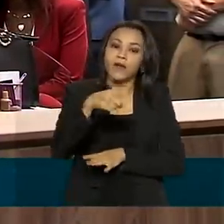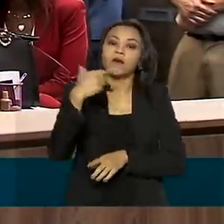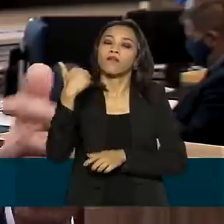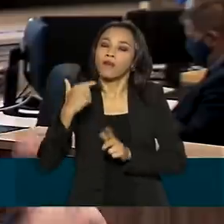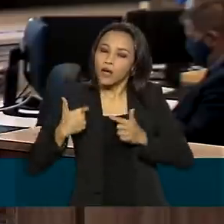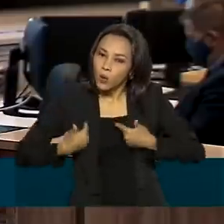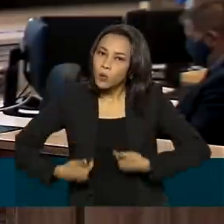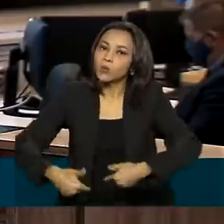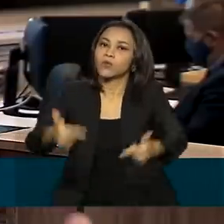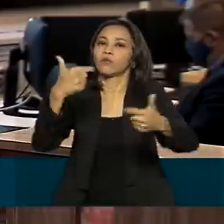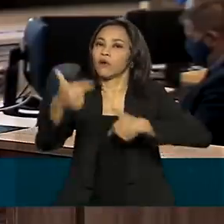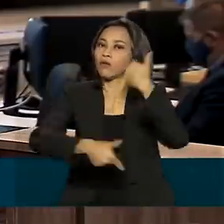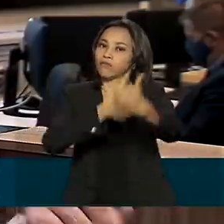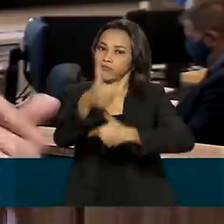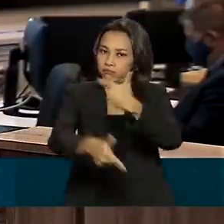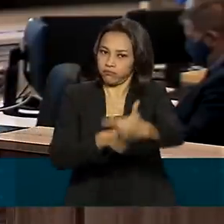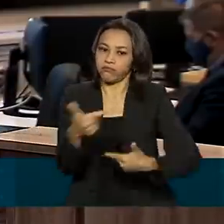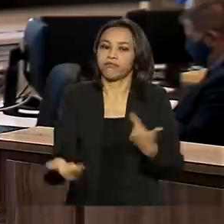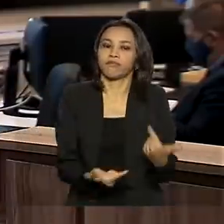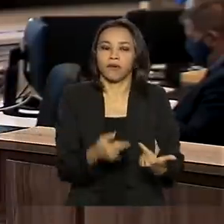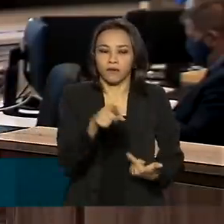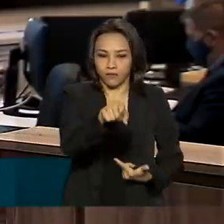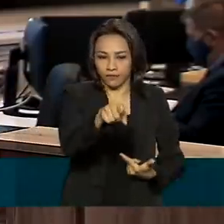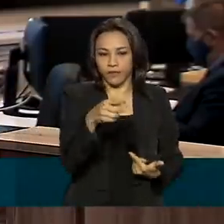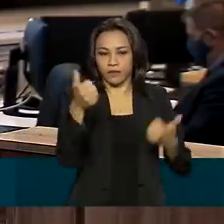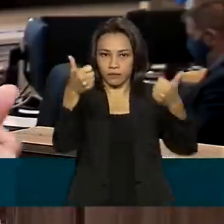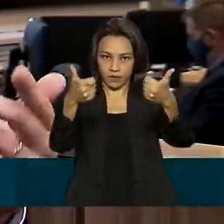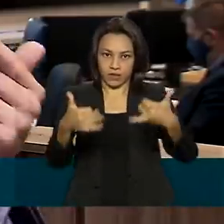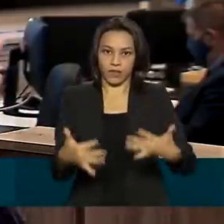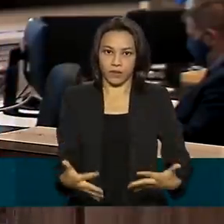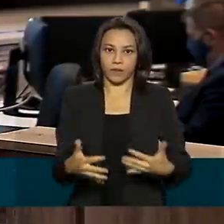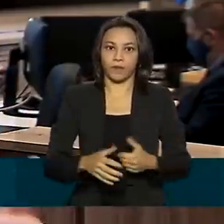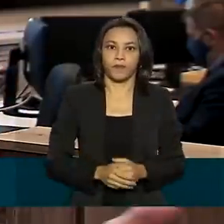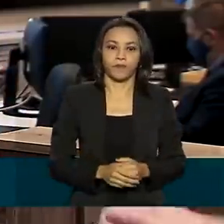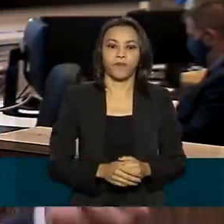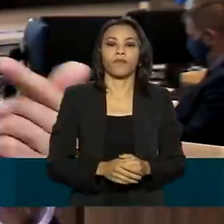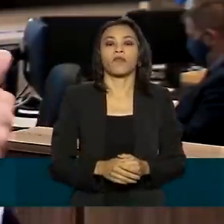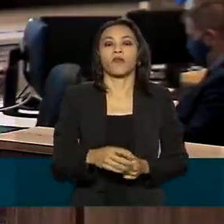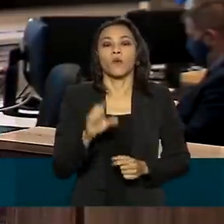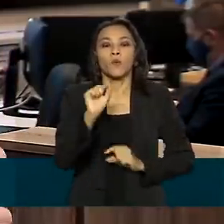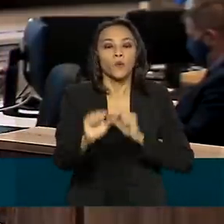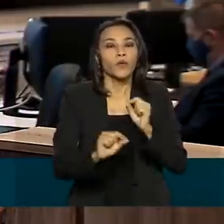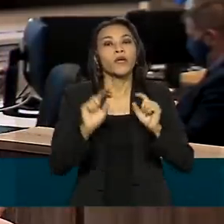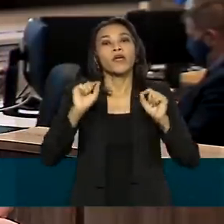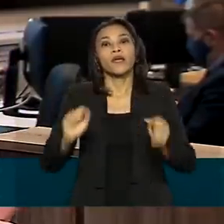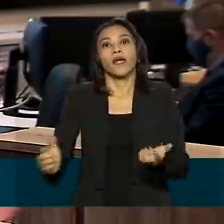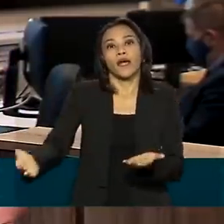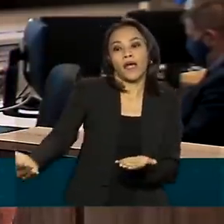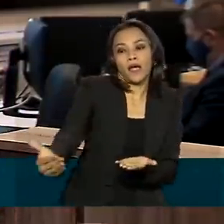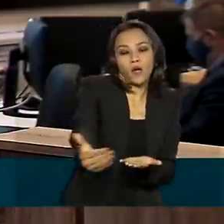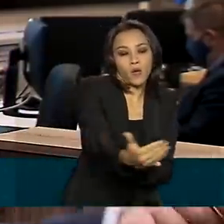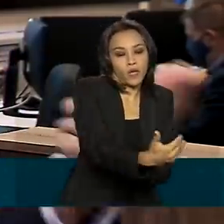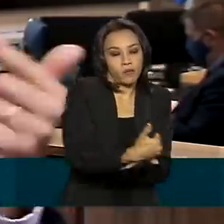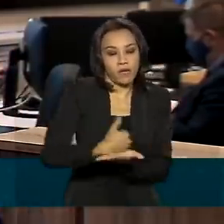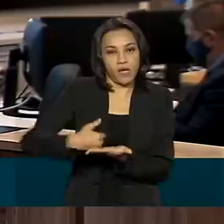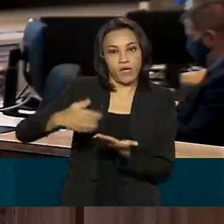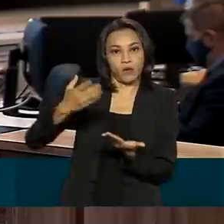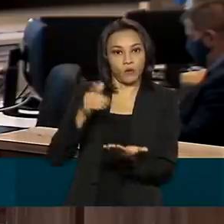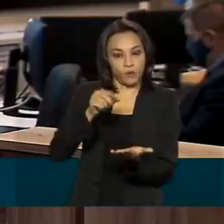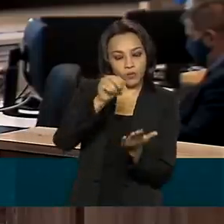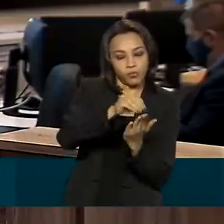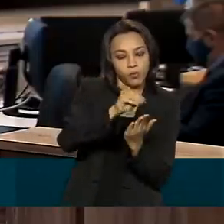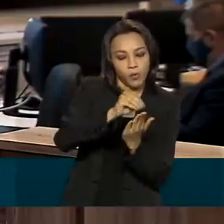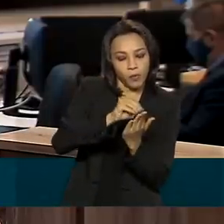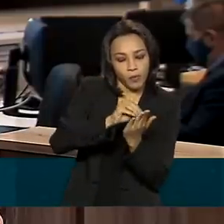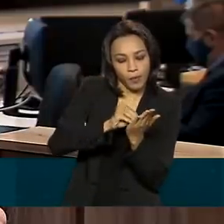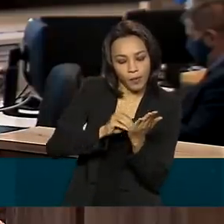vai longe. E depois nós temos ainda uma operação reversa, uma operação reversa, que é o recolhimento dos cartões, o transporte